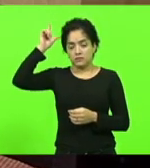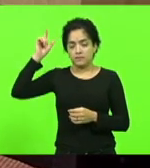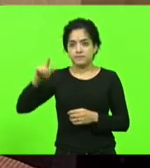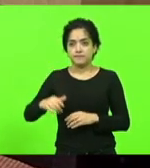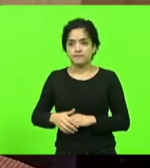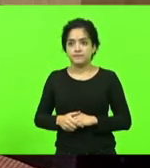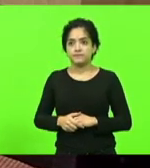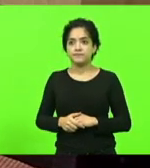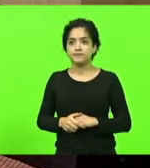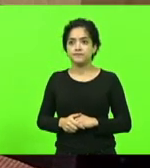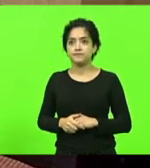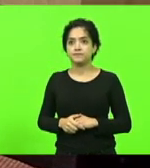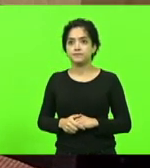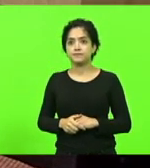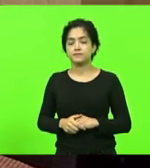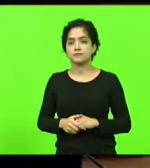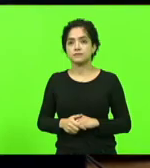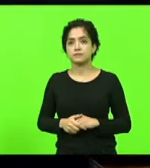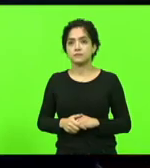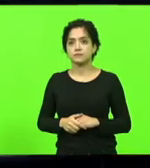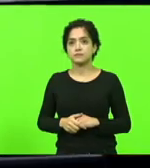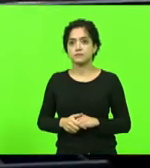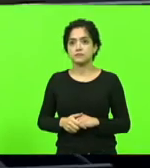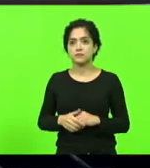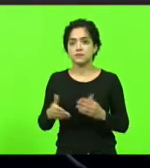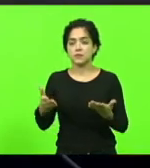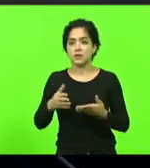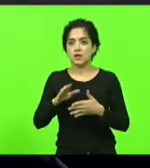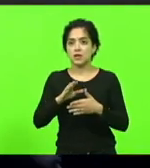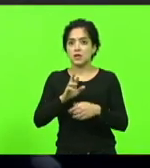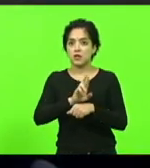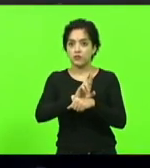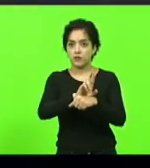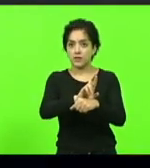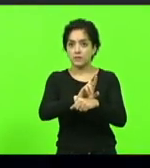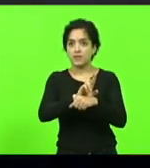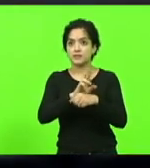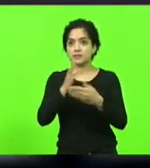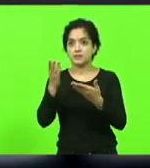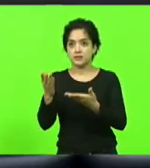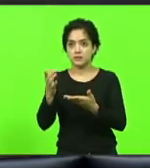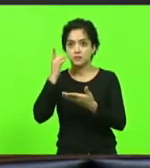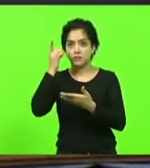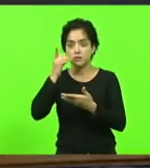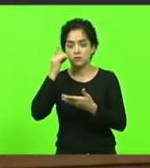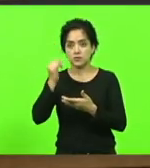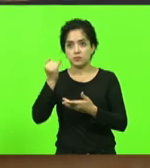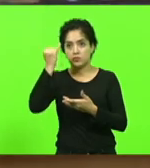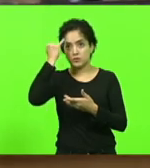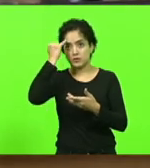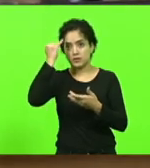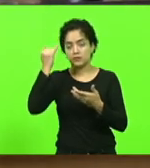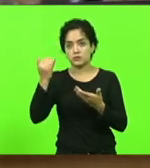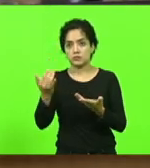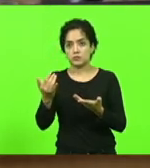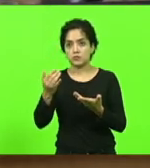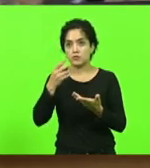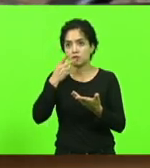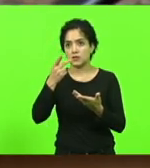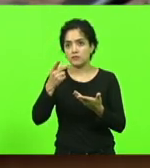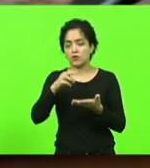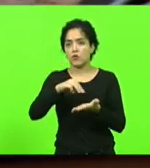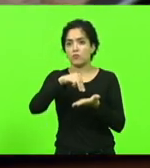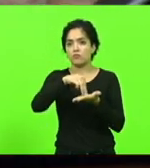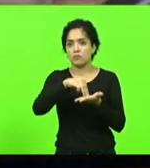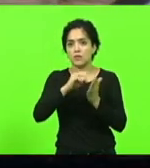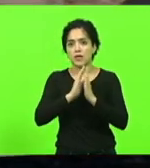presidente eu praticamente eu fui representado aqui anteriormente ali pelo deputado Jair Mioto quando ele falou que a moção é um